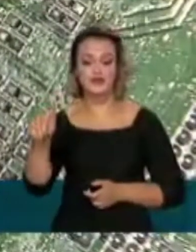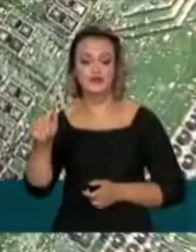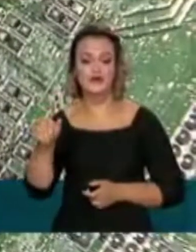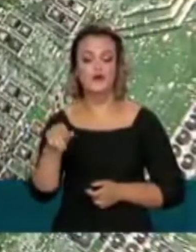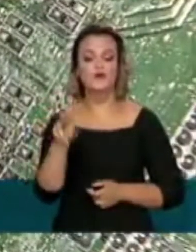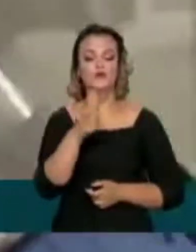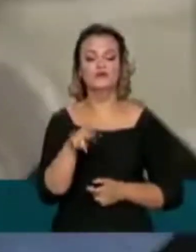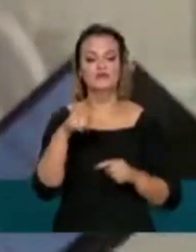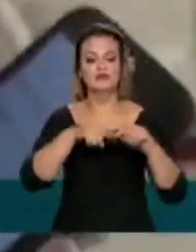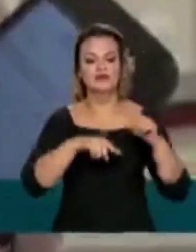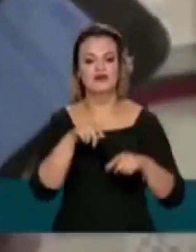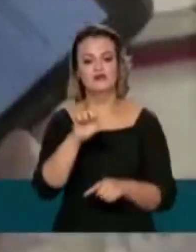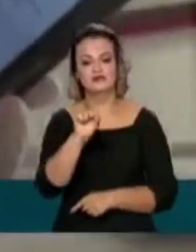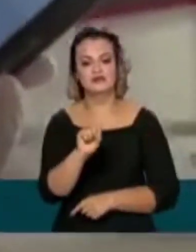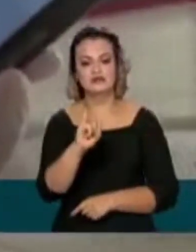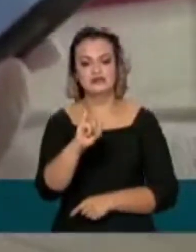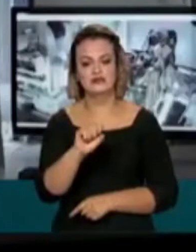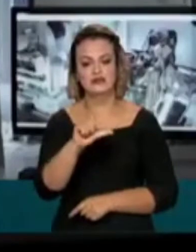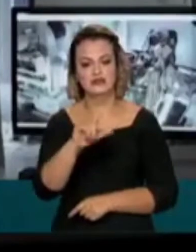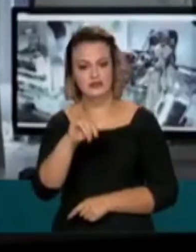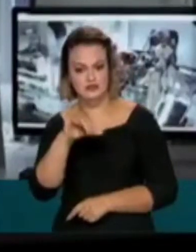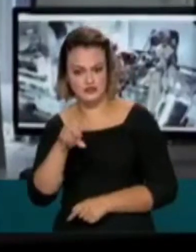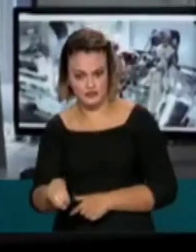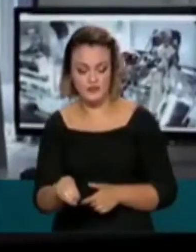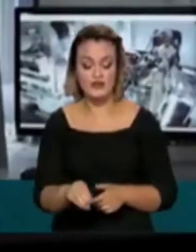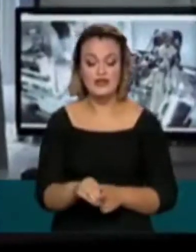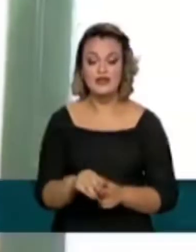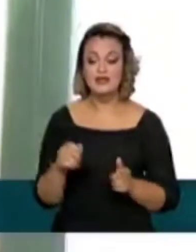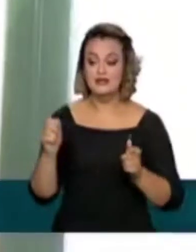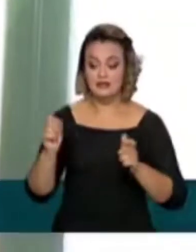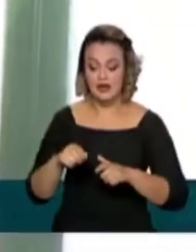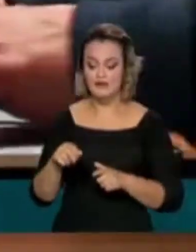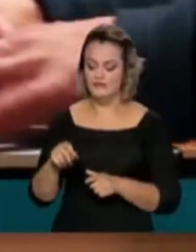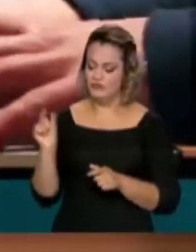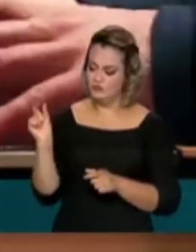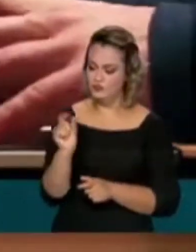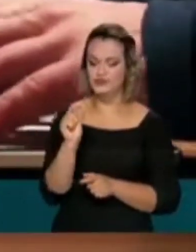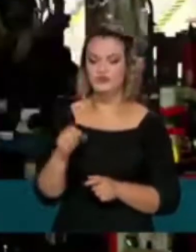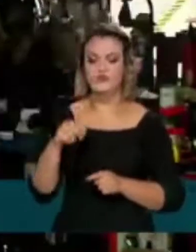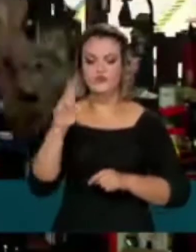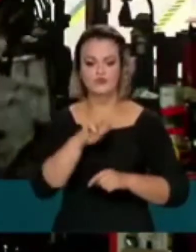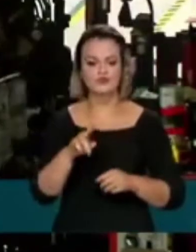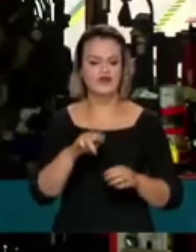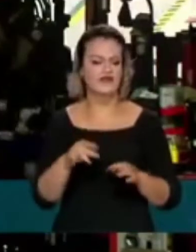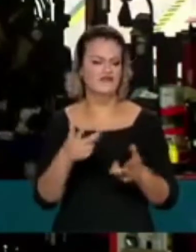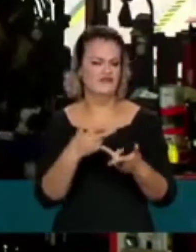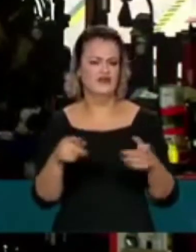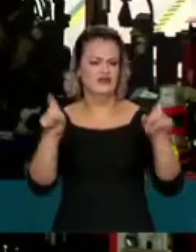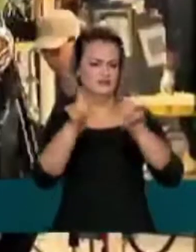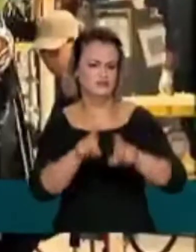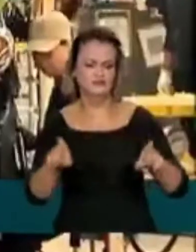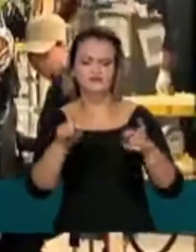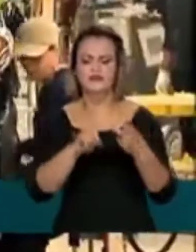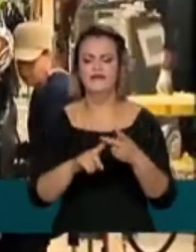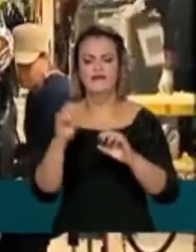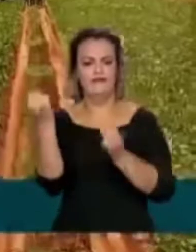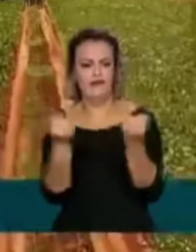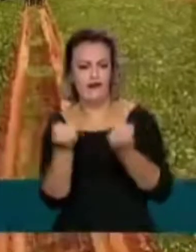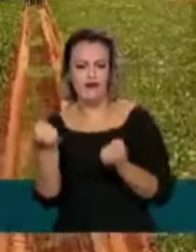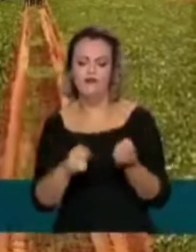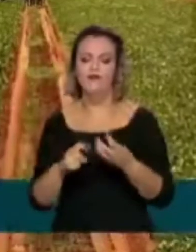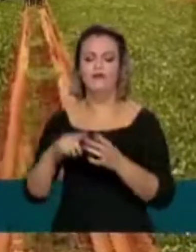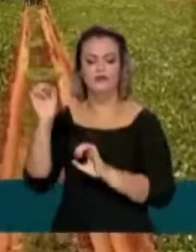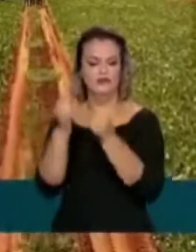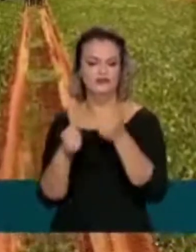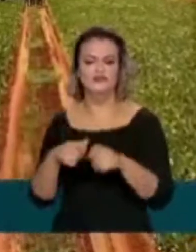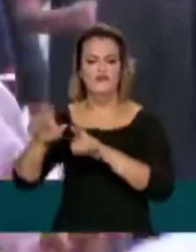silício, fundamentais para vários equipamentos usados no nosso dia a dia, inclusive na indústria de veículos e de